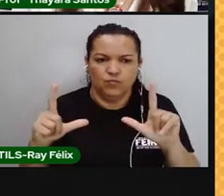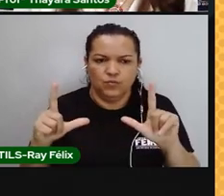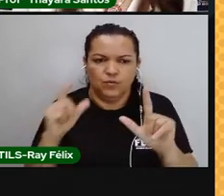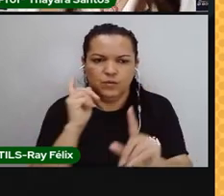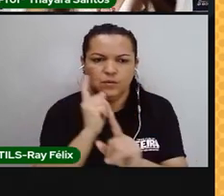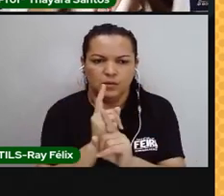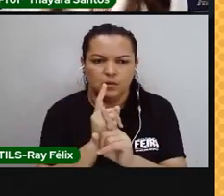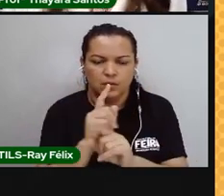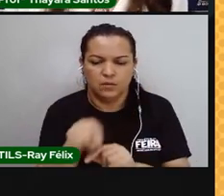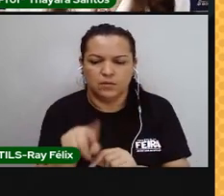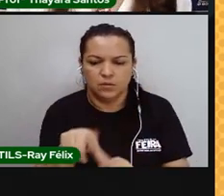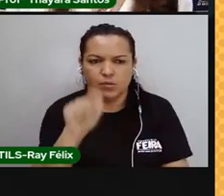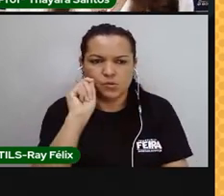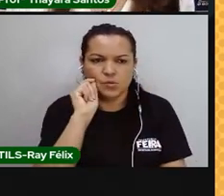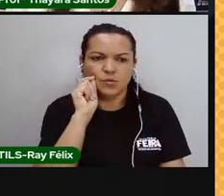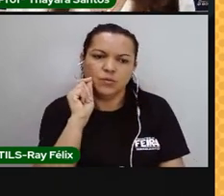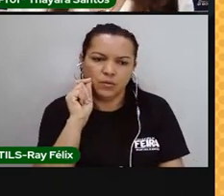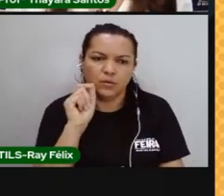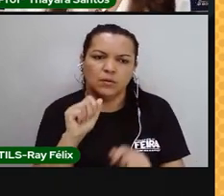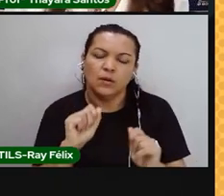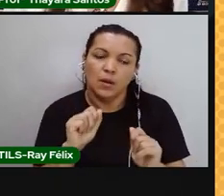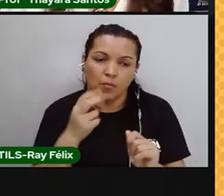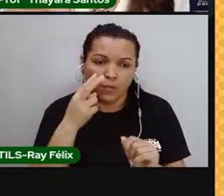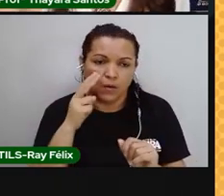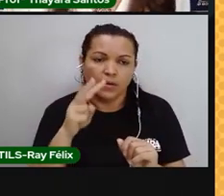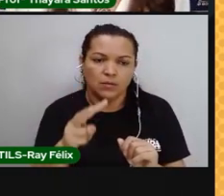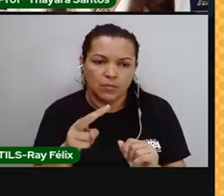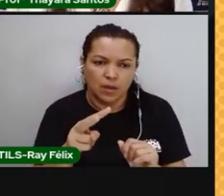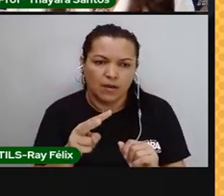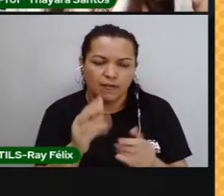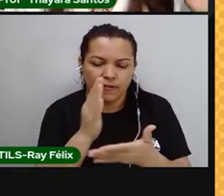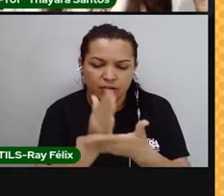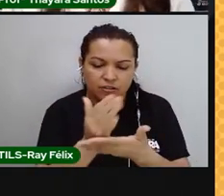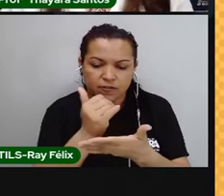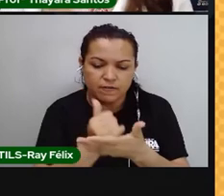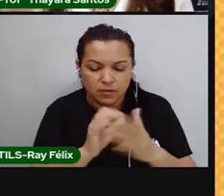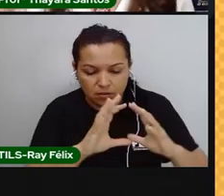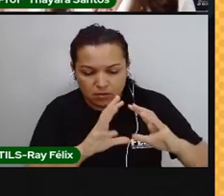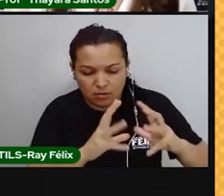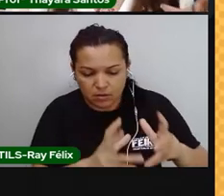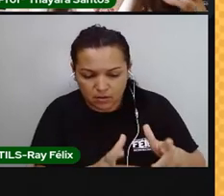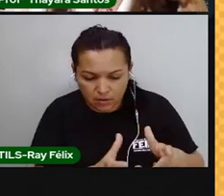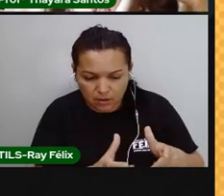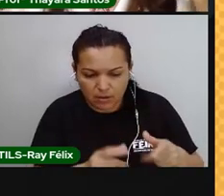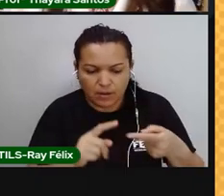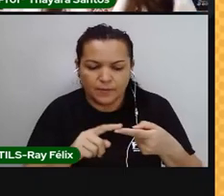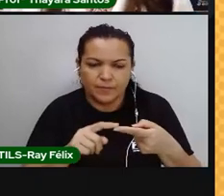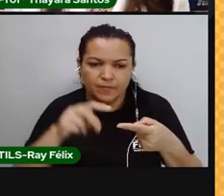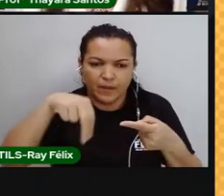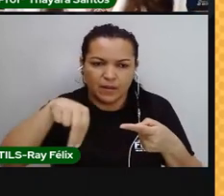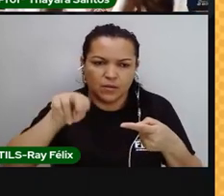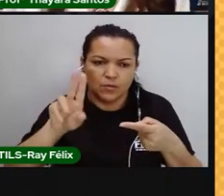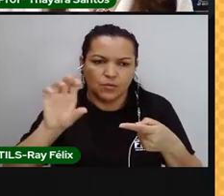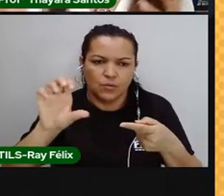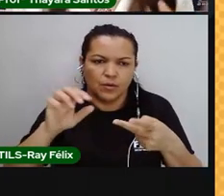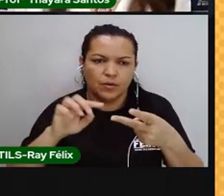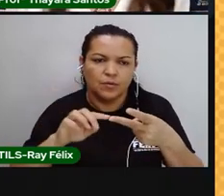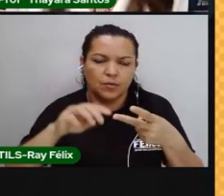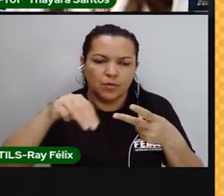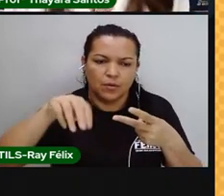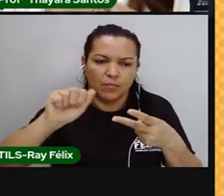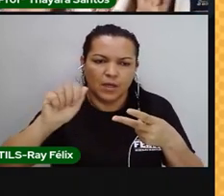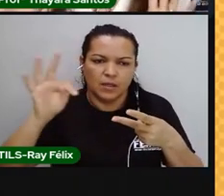escolheu antes. No caso, você pode escolher para ver as camadas da Terra e você vai conseguir ver o núcleo, o manto, a trocha terrestre, a